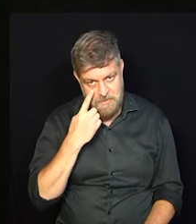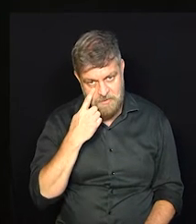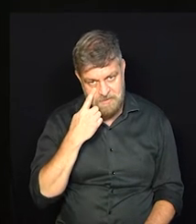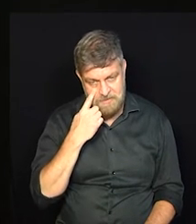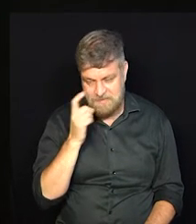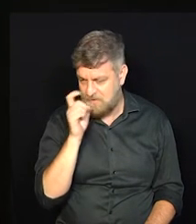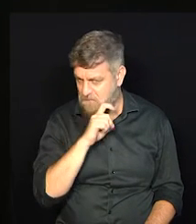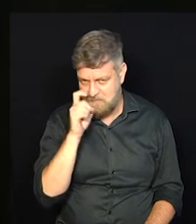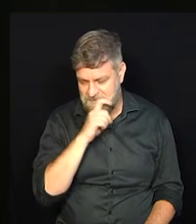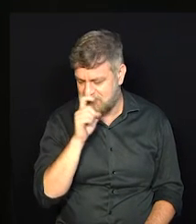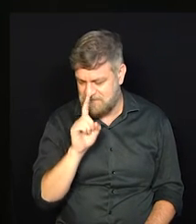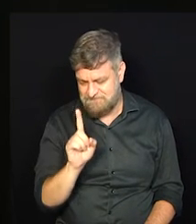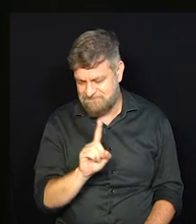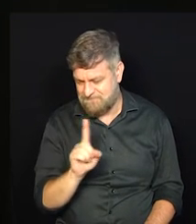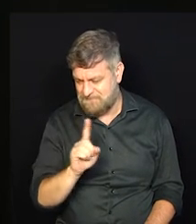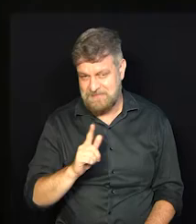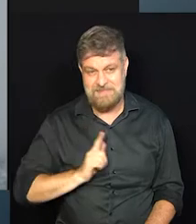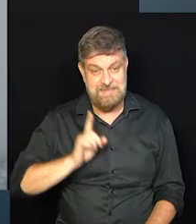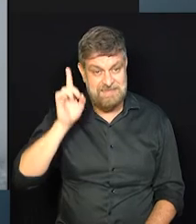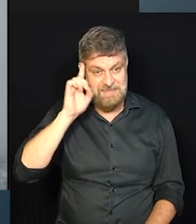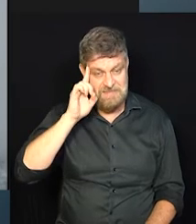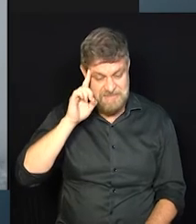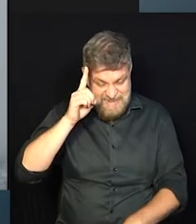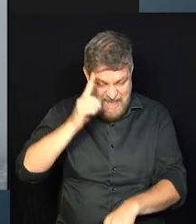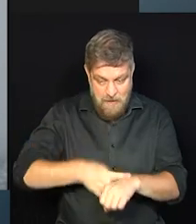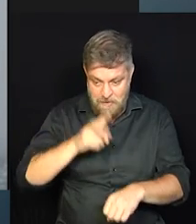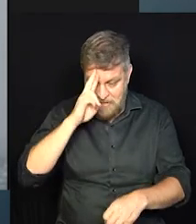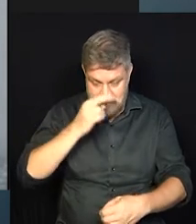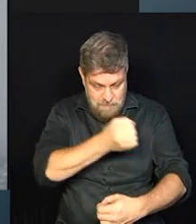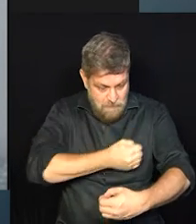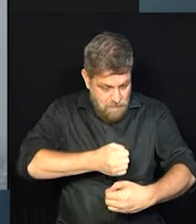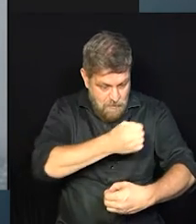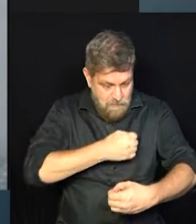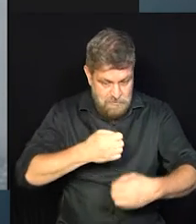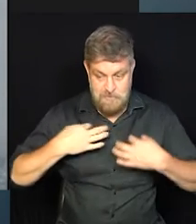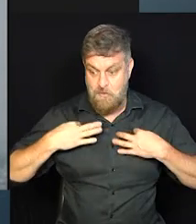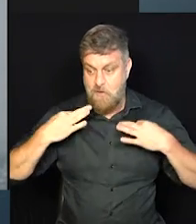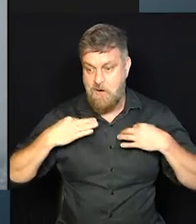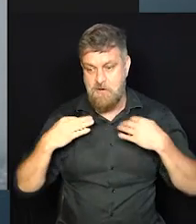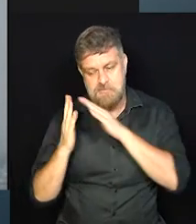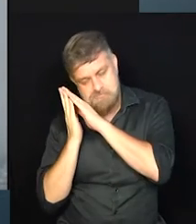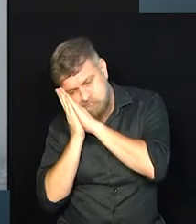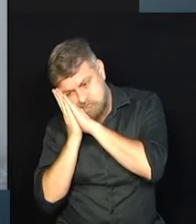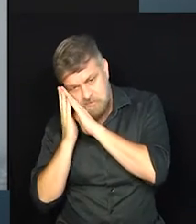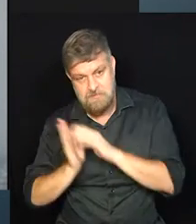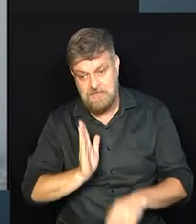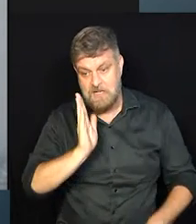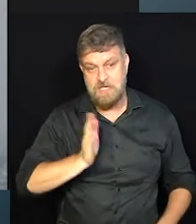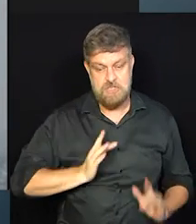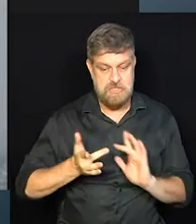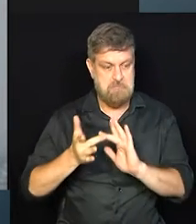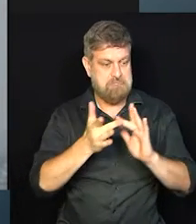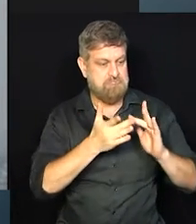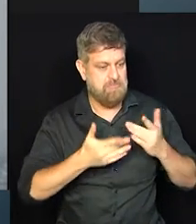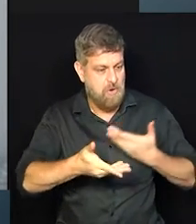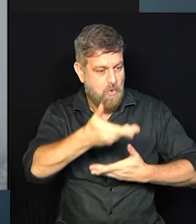Olha, eu não vou mentir para você dizer que tem dia que eu estou na hora do almoço fazendo almoço de pijama. E já falei com um monte de clientes. É